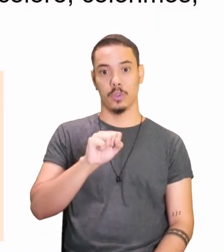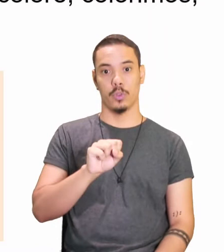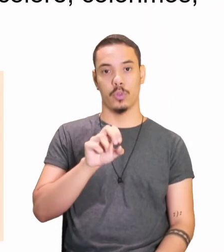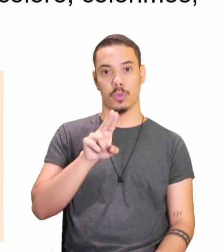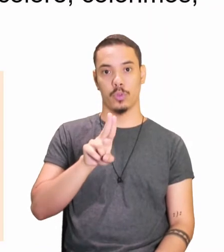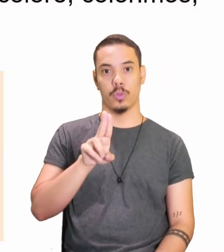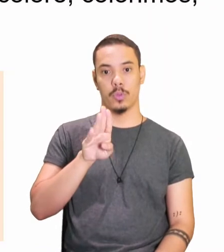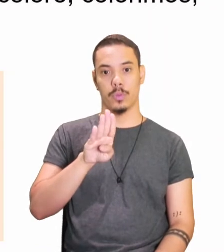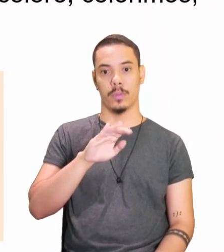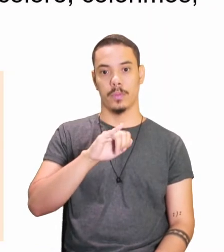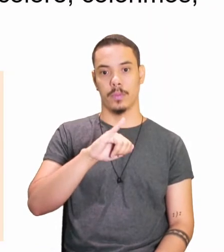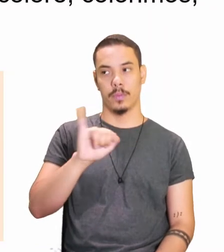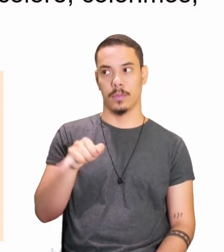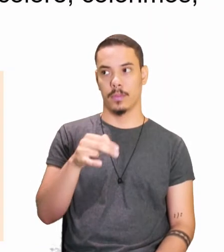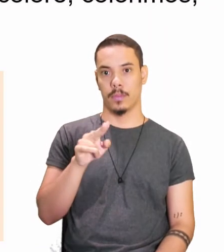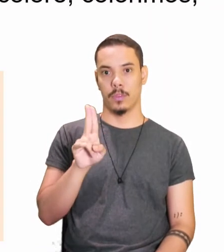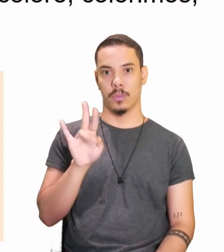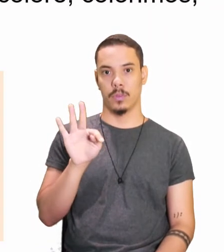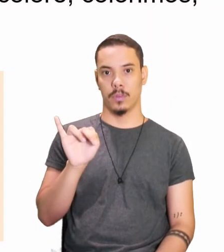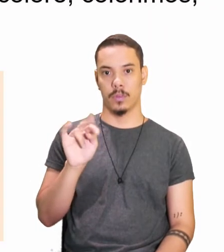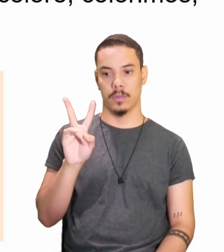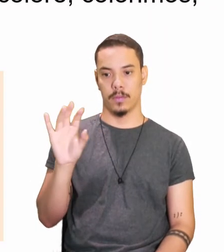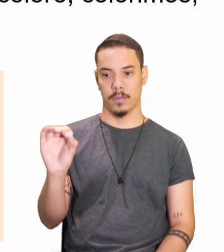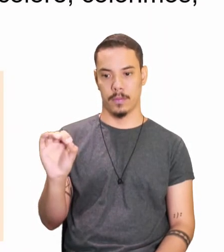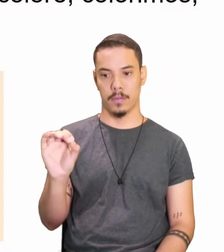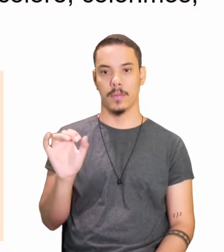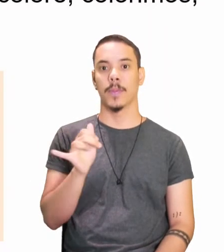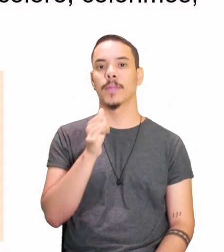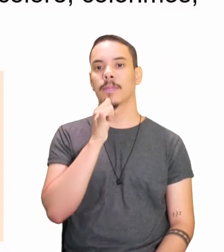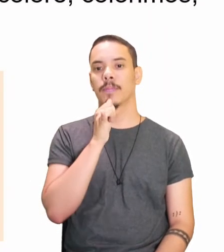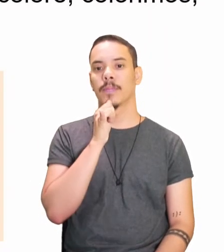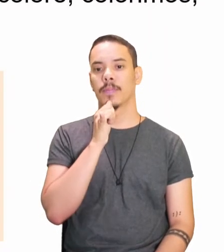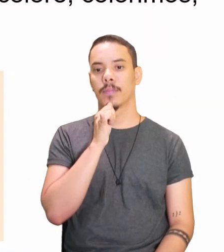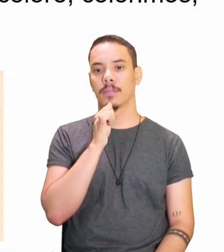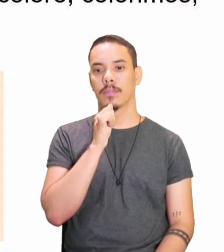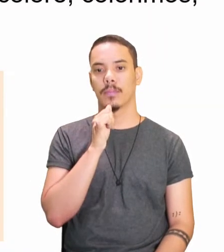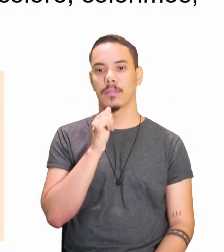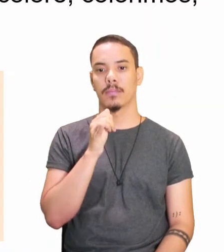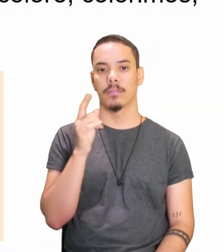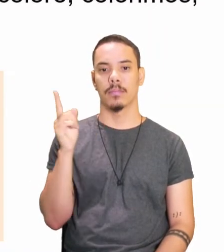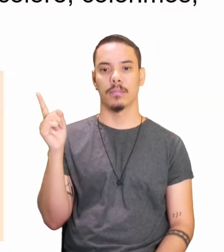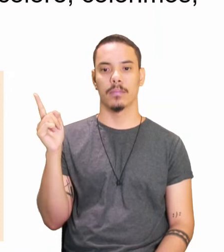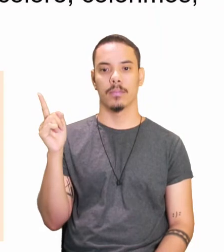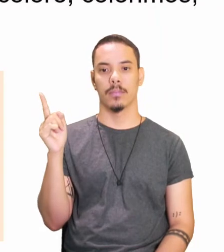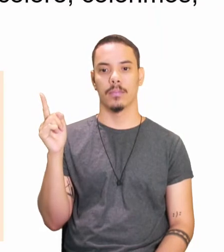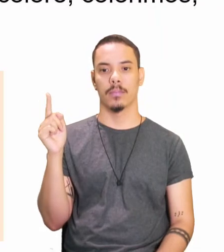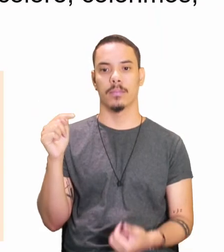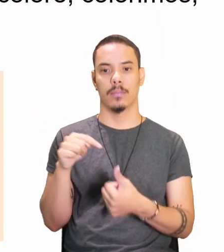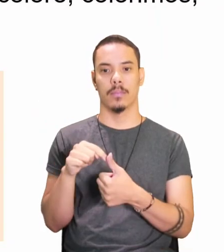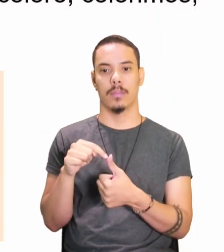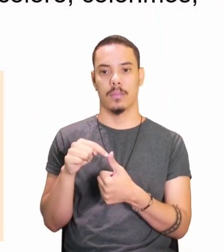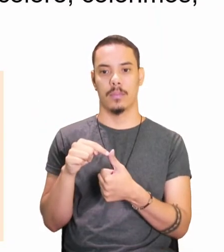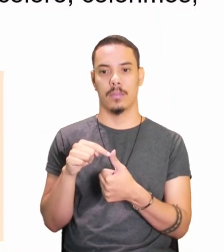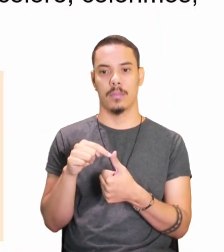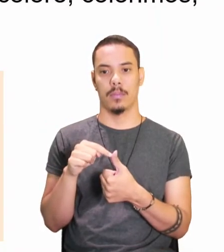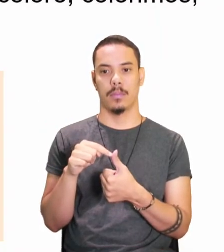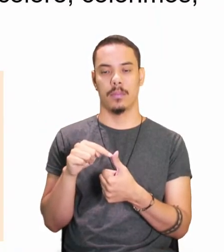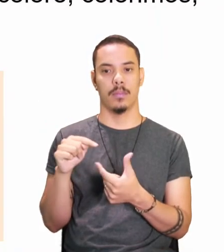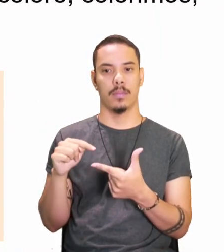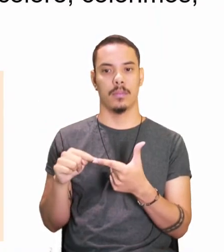o que que acontece? Ó, que eu caiba, que tu